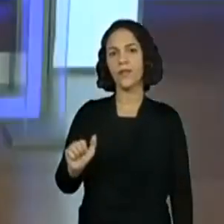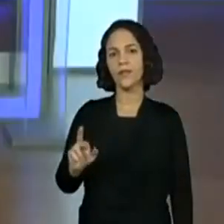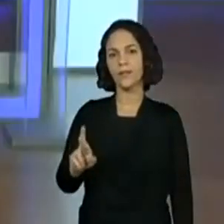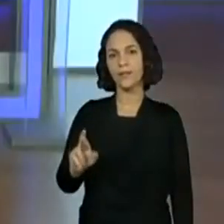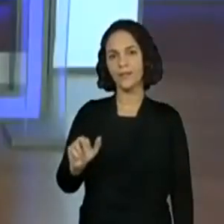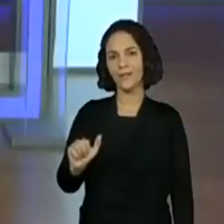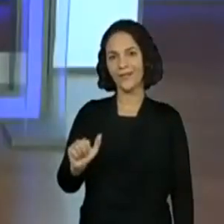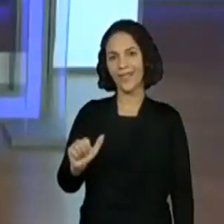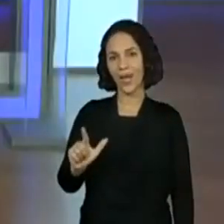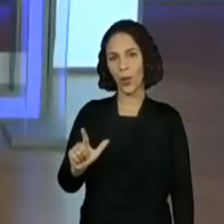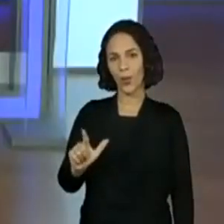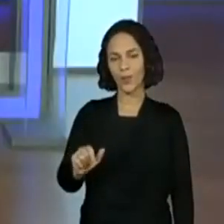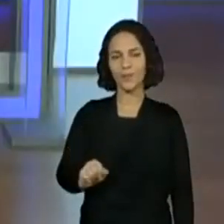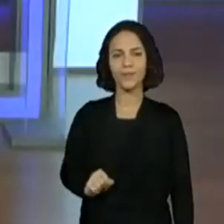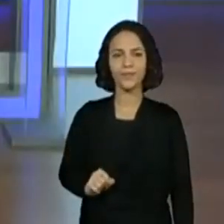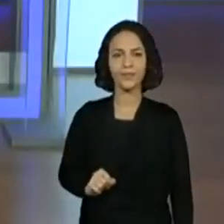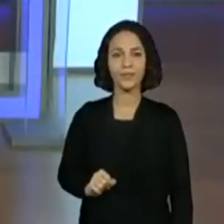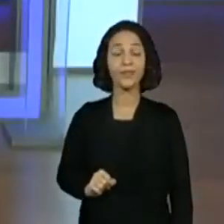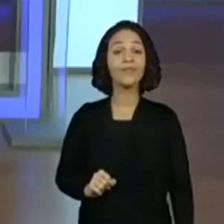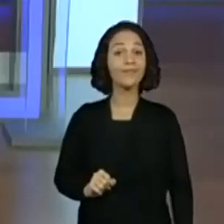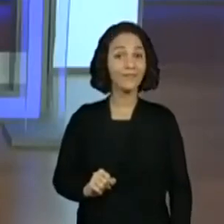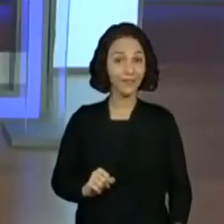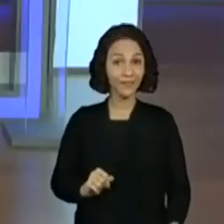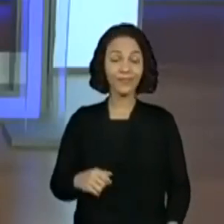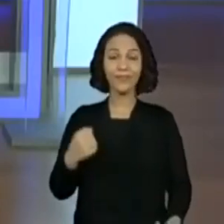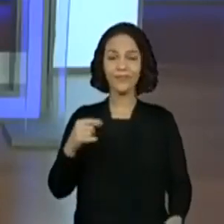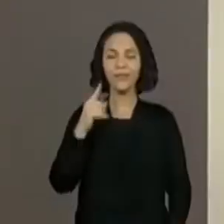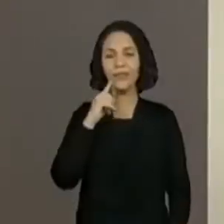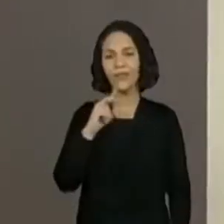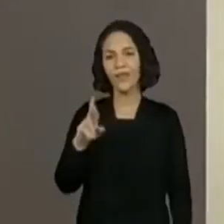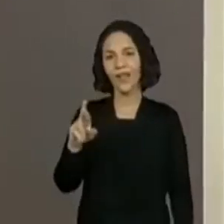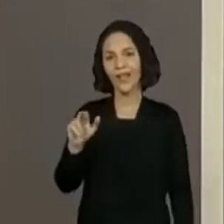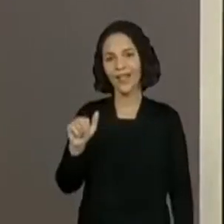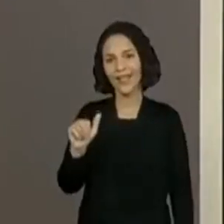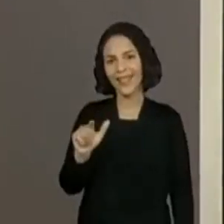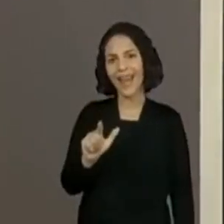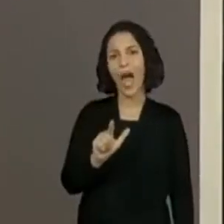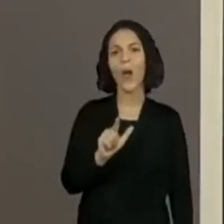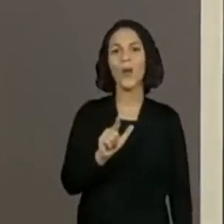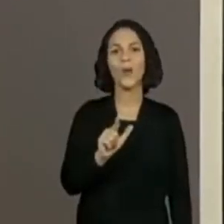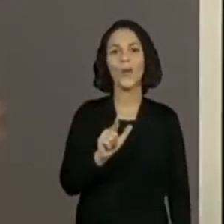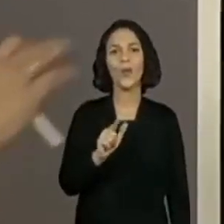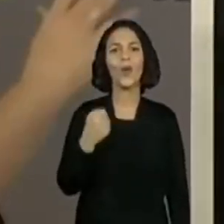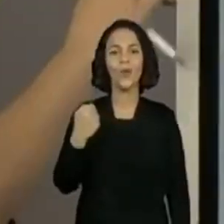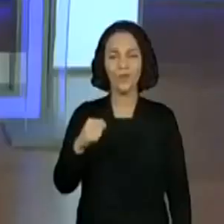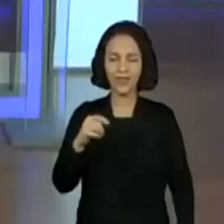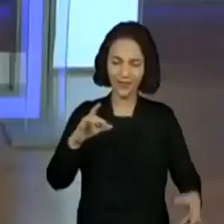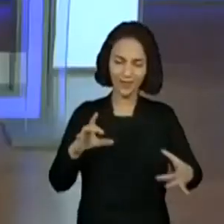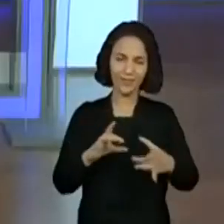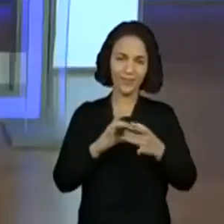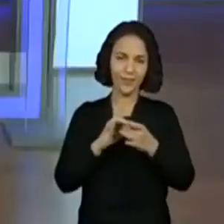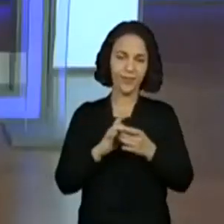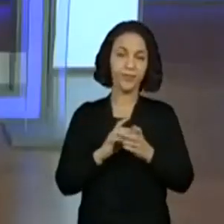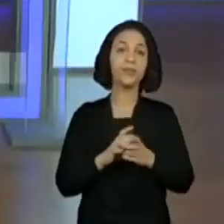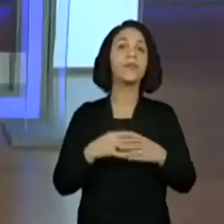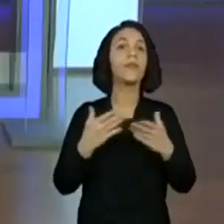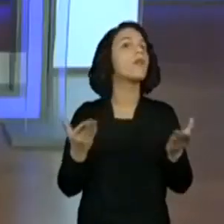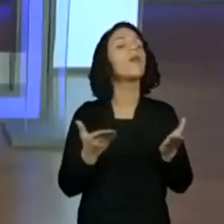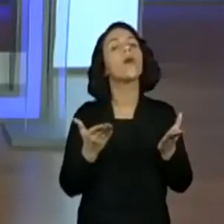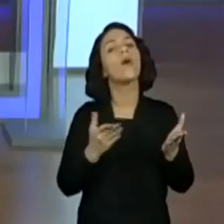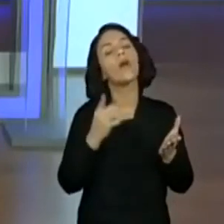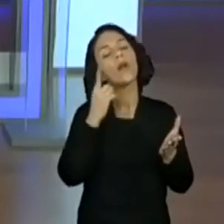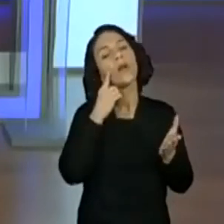estende um pouquinho, né? Não é... A gente precisa do Rau. Então, esse sonzinho precisa do... Agora a gente vai escrever,